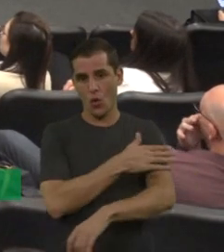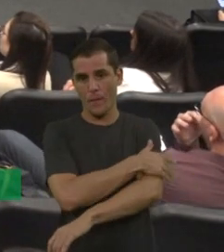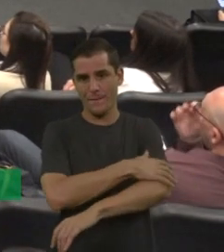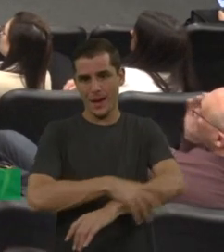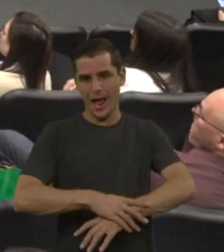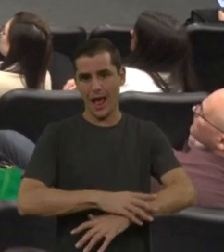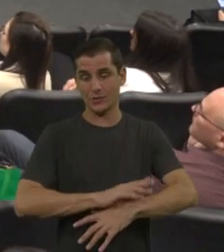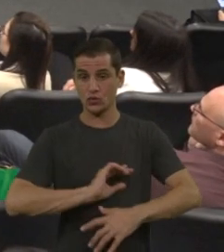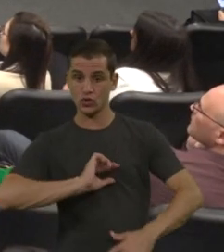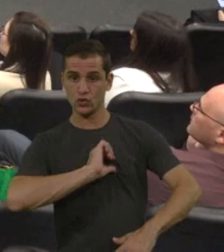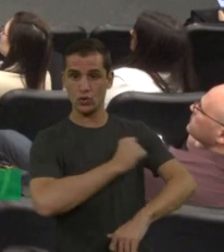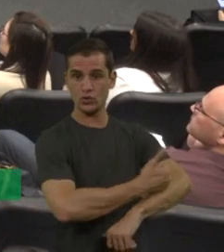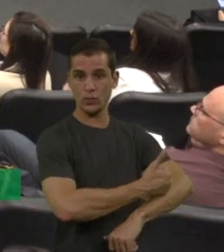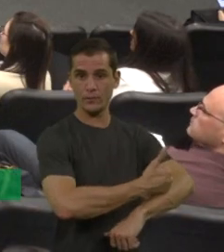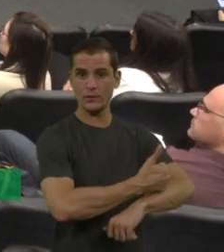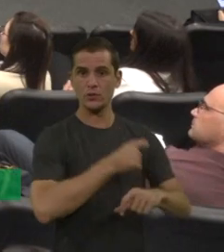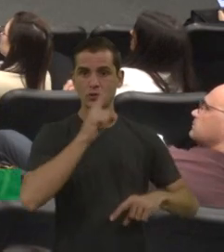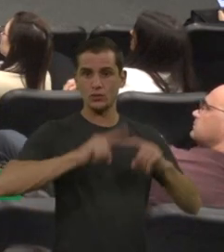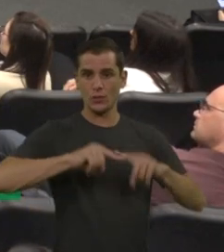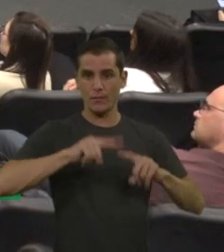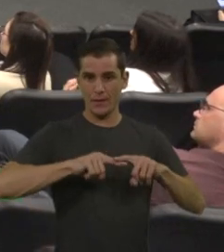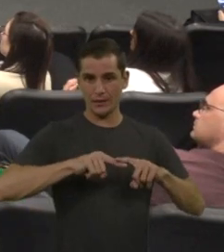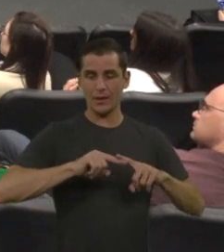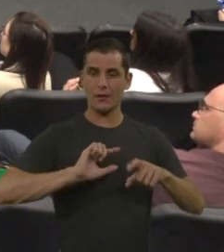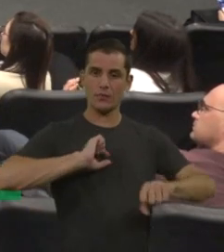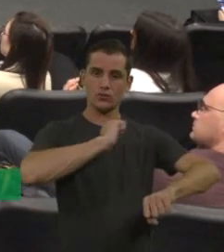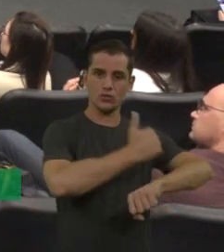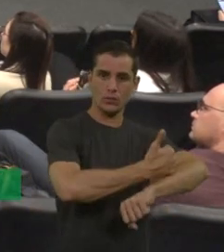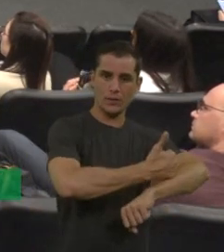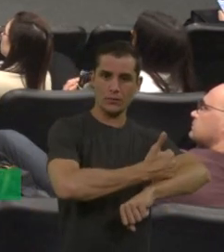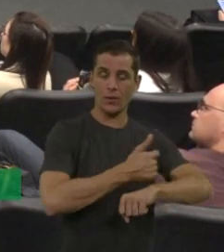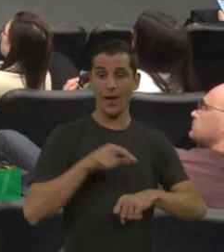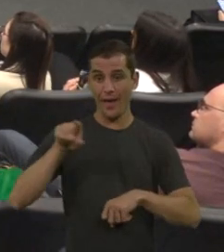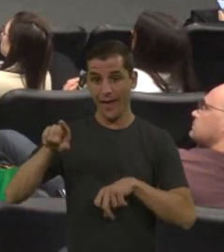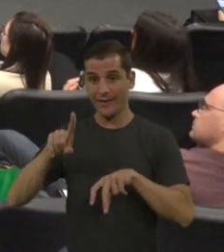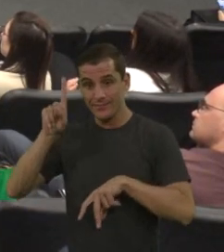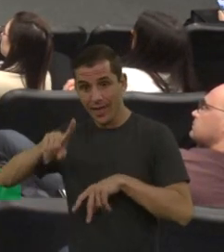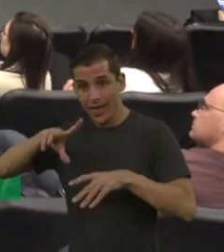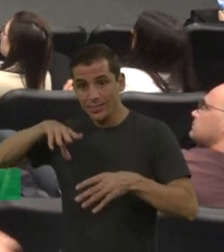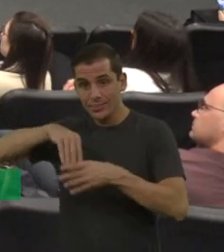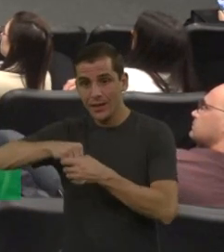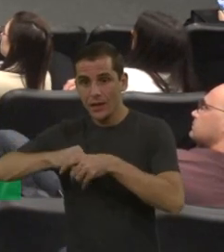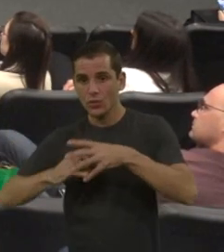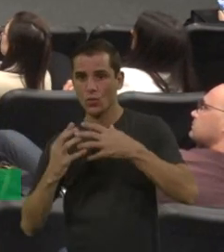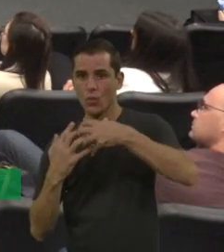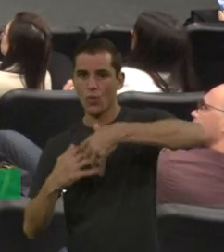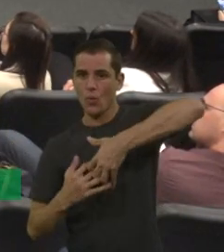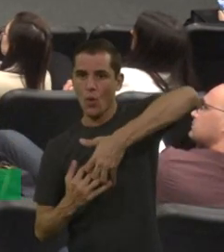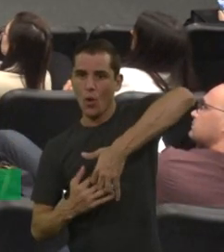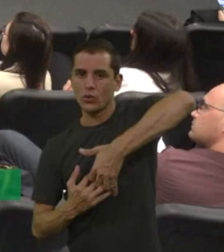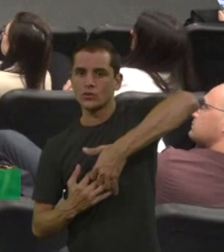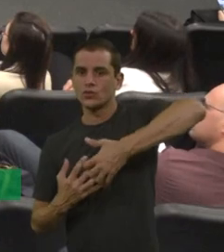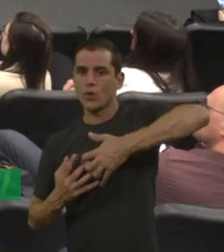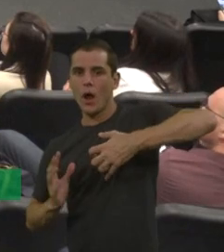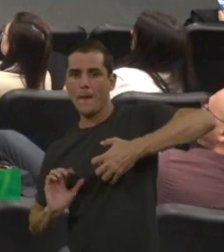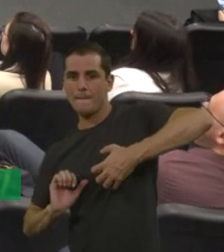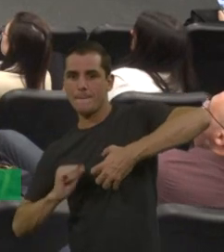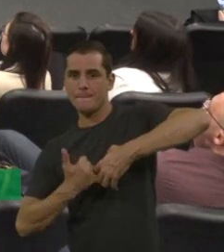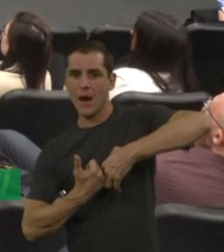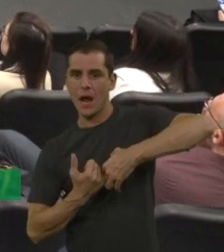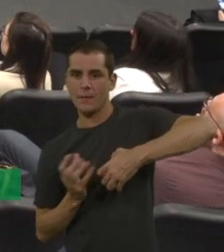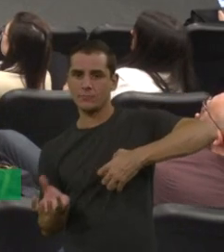membro e essa é intraarticular, é dentro da articulação. Então, o indivíduo não perde o membro. É para fazer...